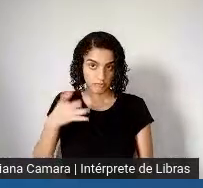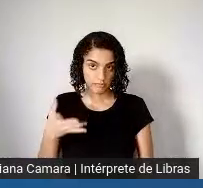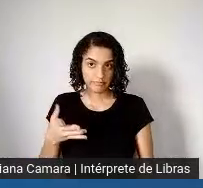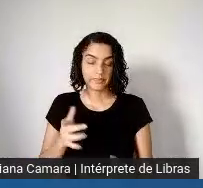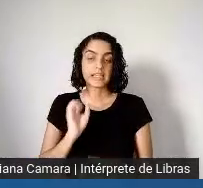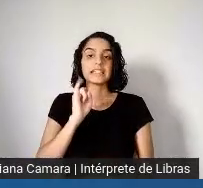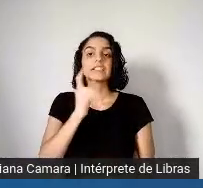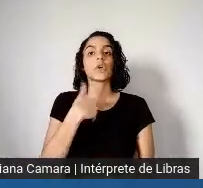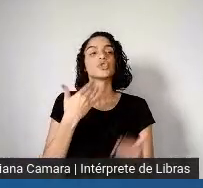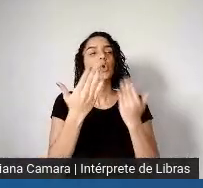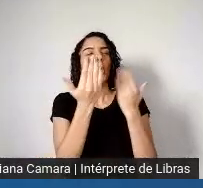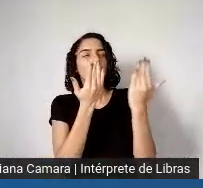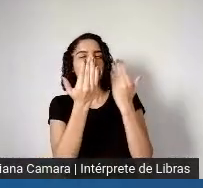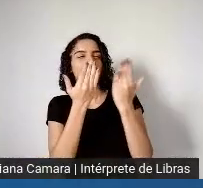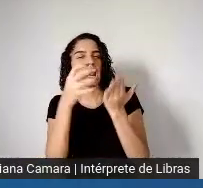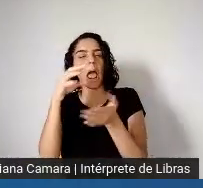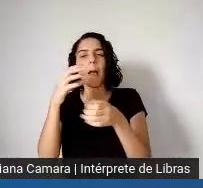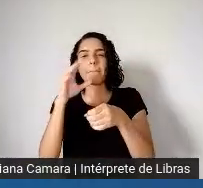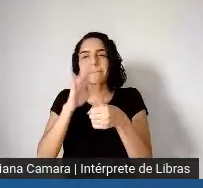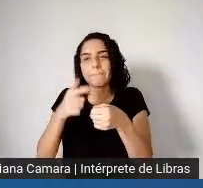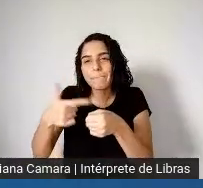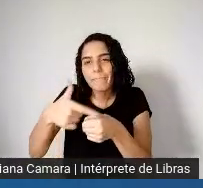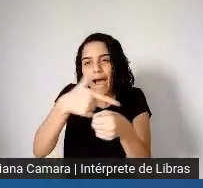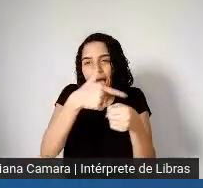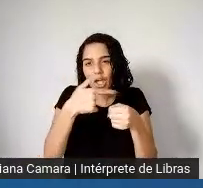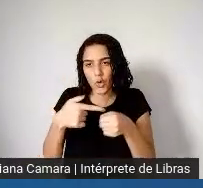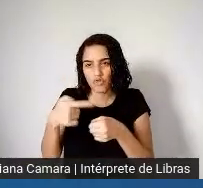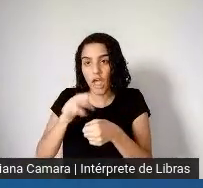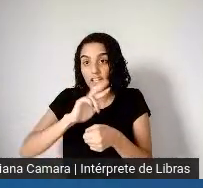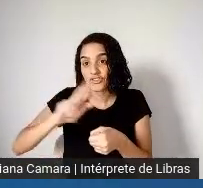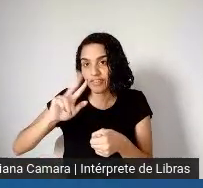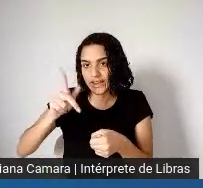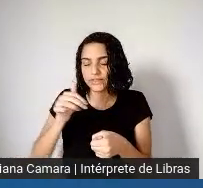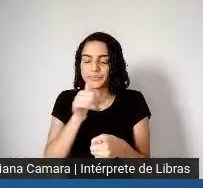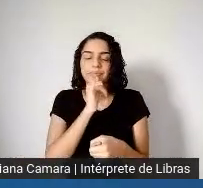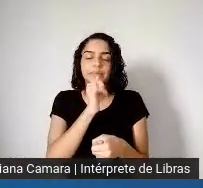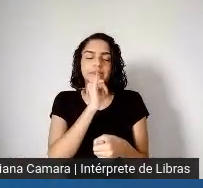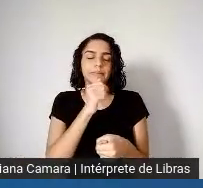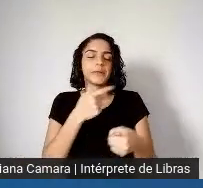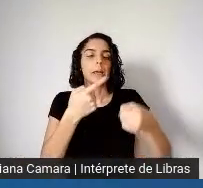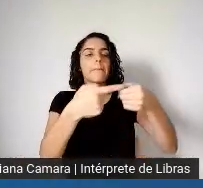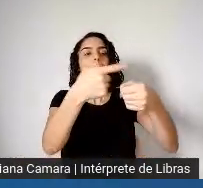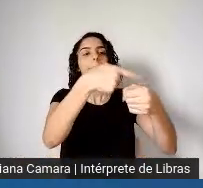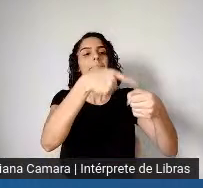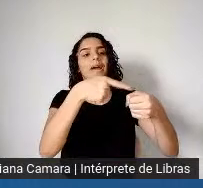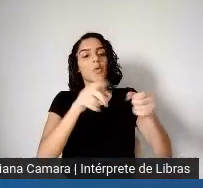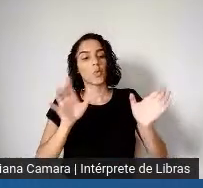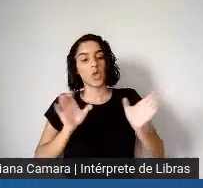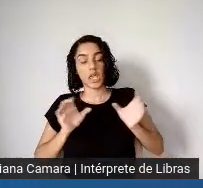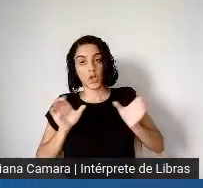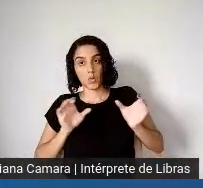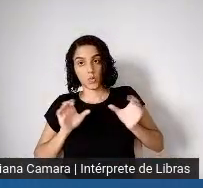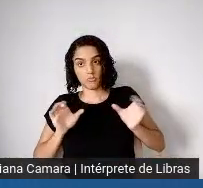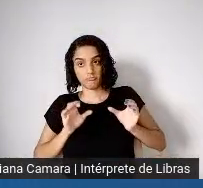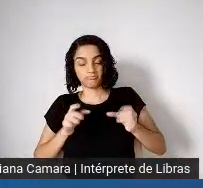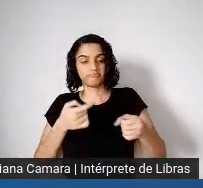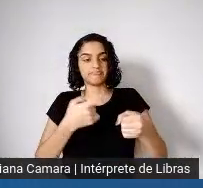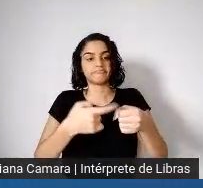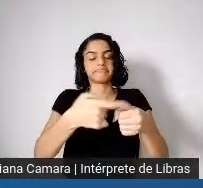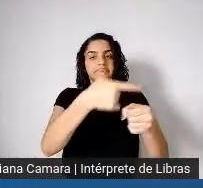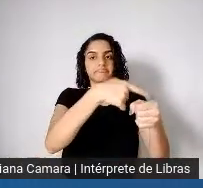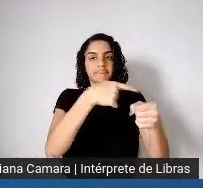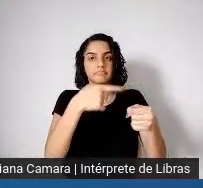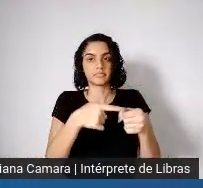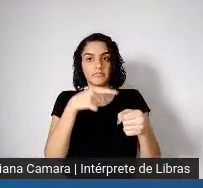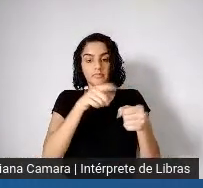mais ricos com bairros mais pobres, o resultado é bem diferente. A diferença da mortalidade infantil entre